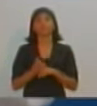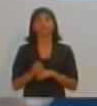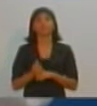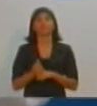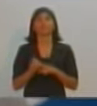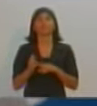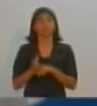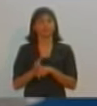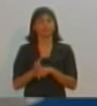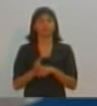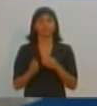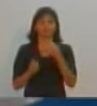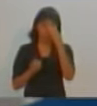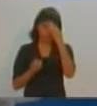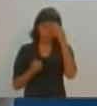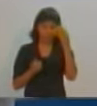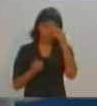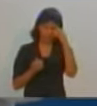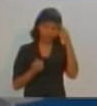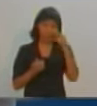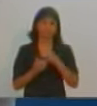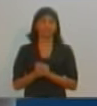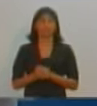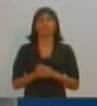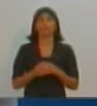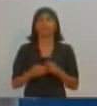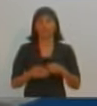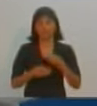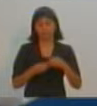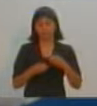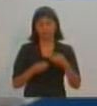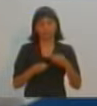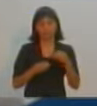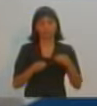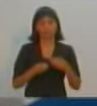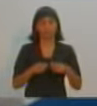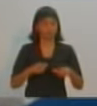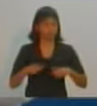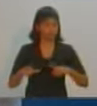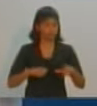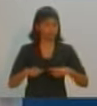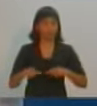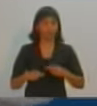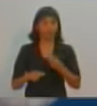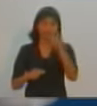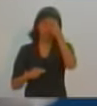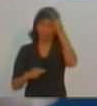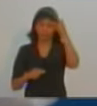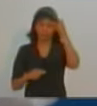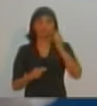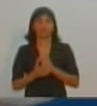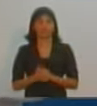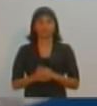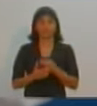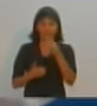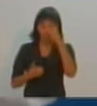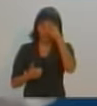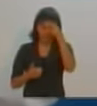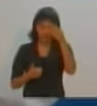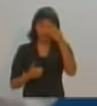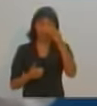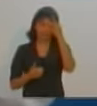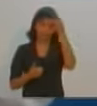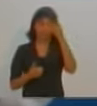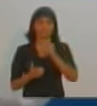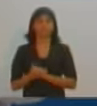importante. O funcionalismo é a mola que toca todo o trabalho da prefeitura. Eles são fundamentais. Essa questão dos